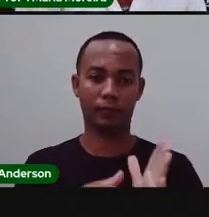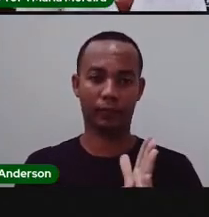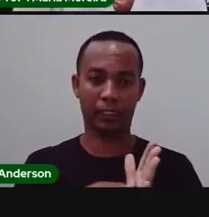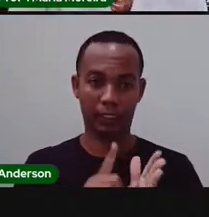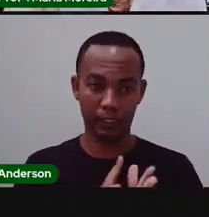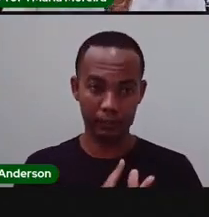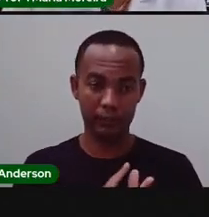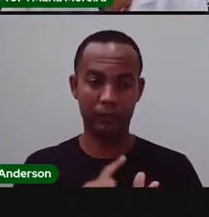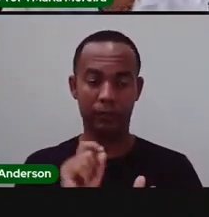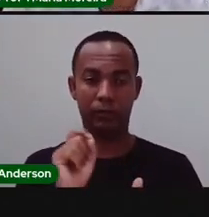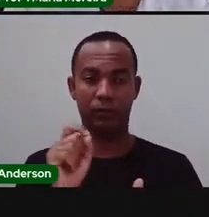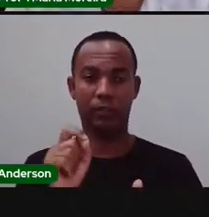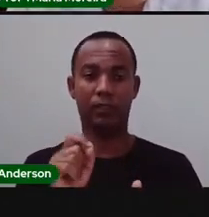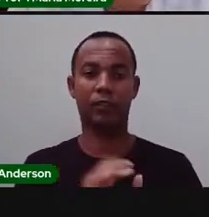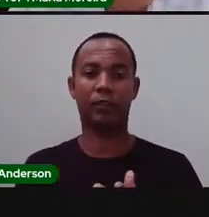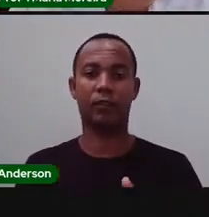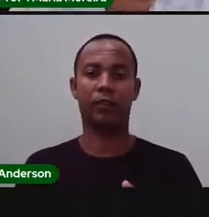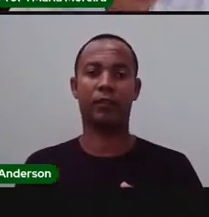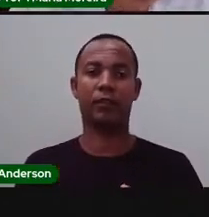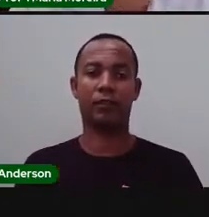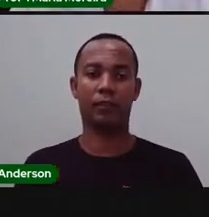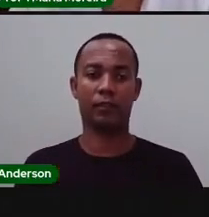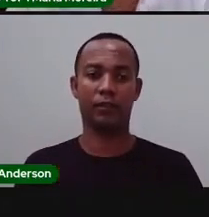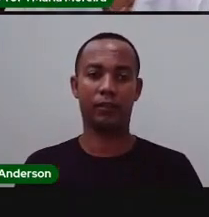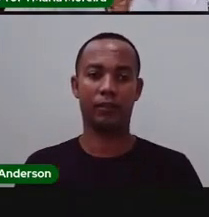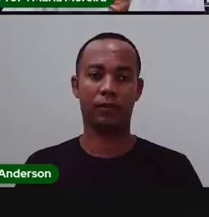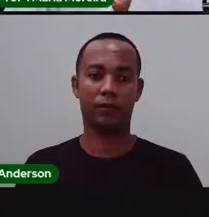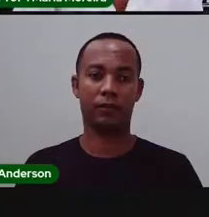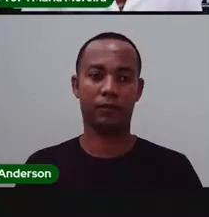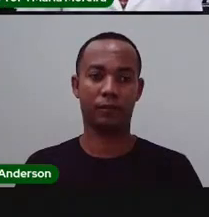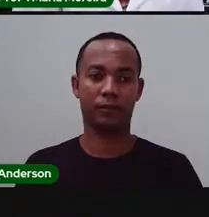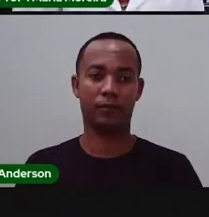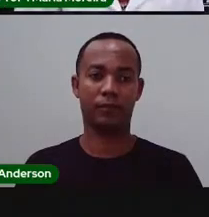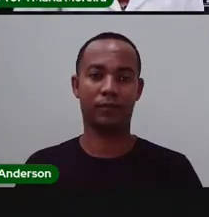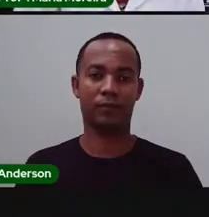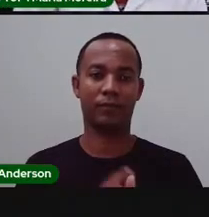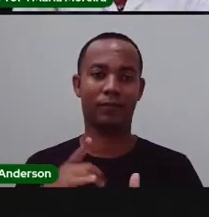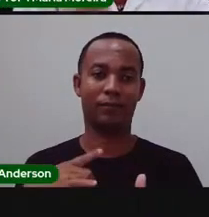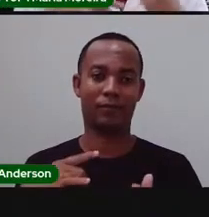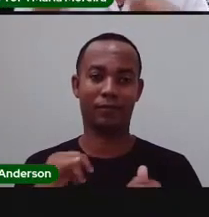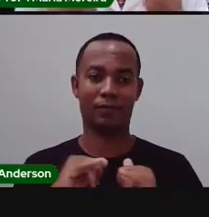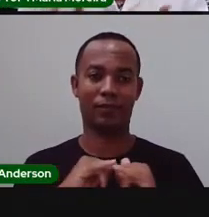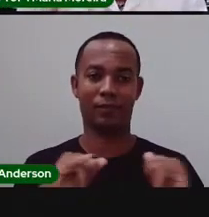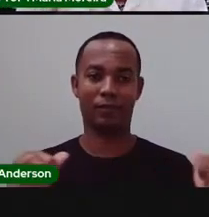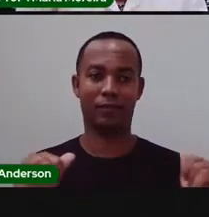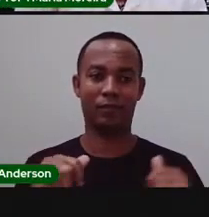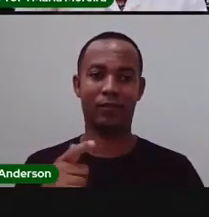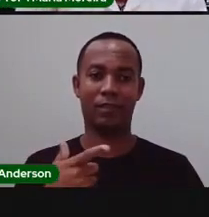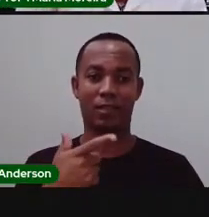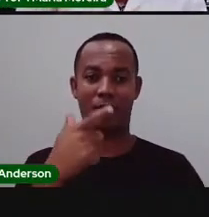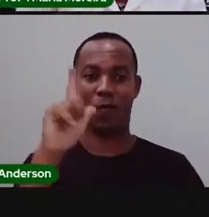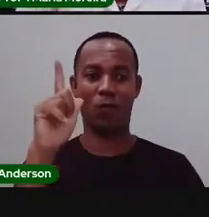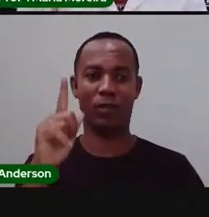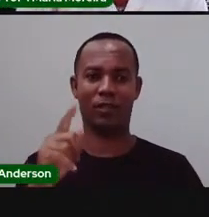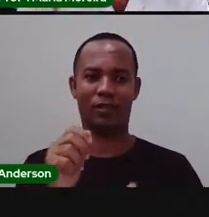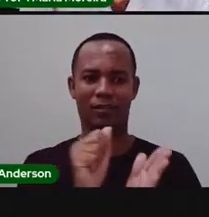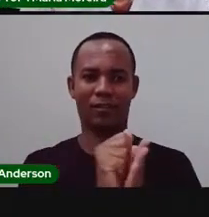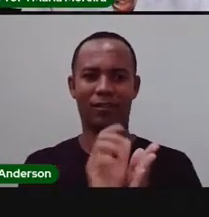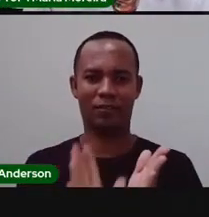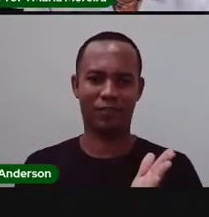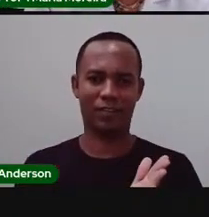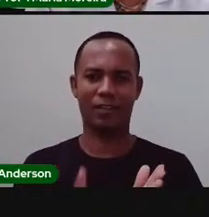recadinho Aí da prova Vou até voltar aqui Para vocês não se empolgarem Achando que eu já estou indo embora Vamos lá Existe uma outra atividade Para vocês